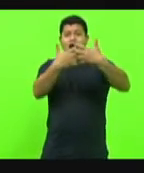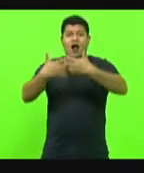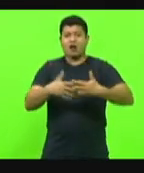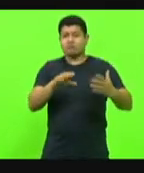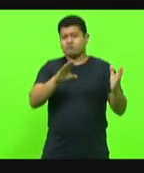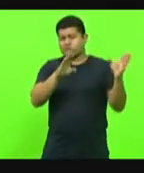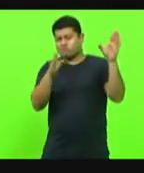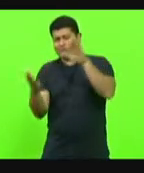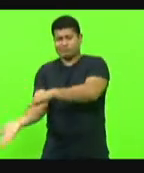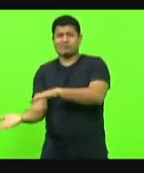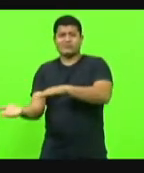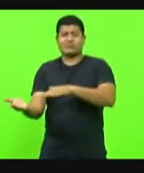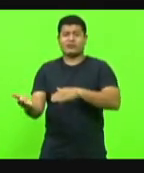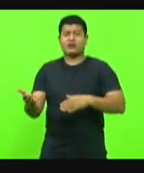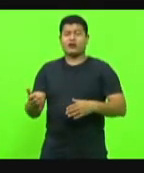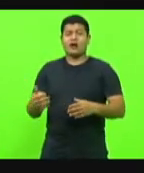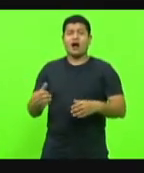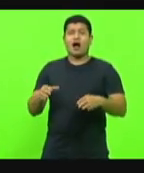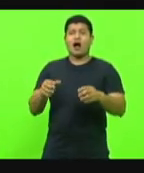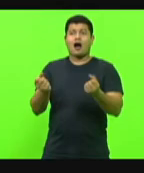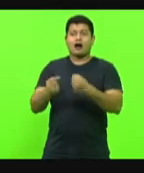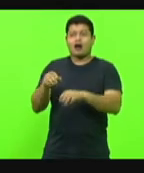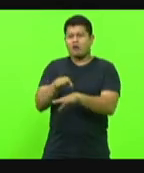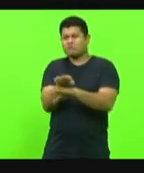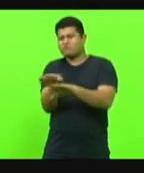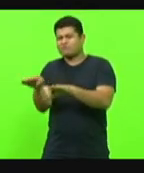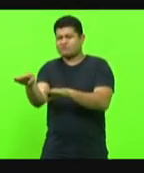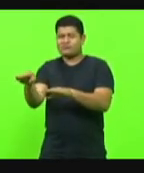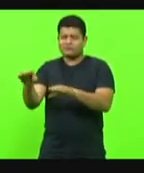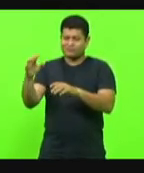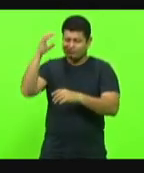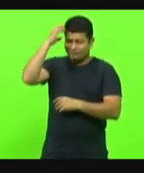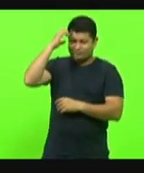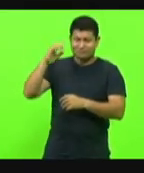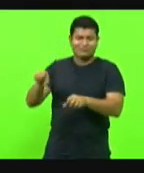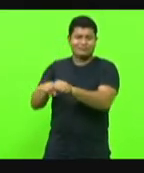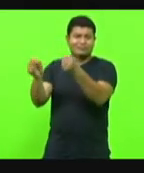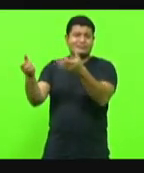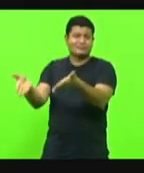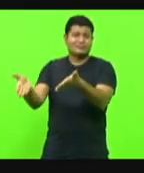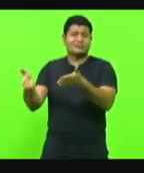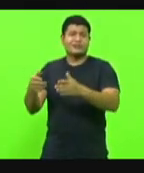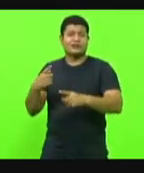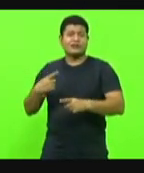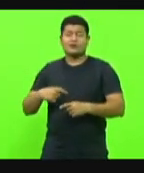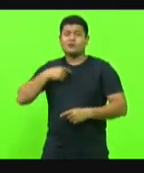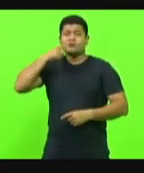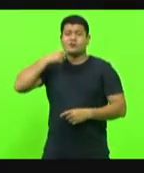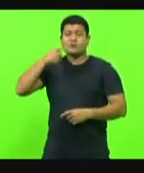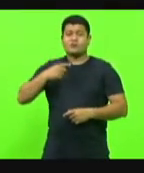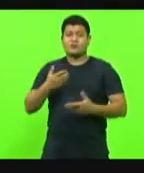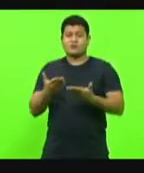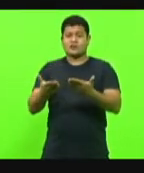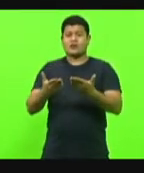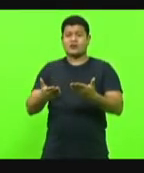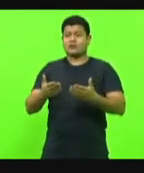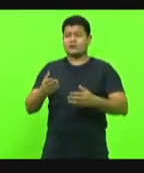carro fora da pista. não tem como transitar numa rodovia federal desse nível.